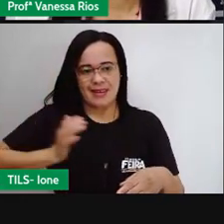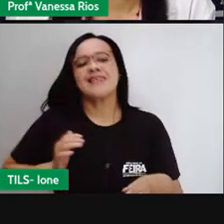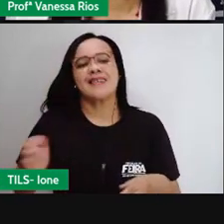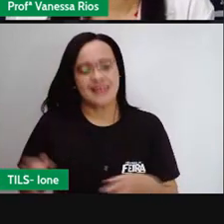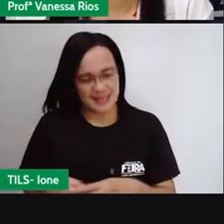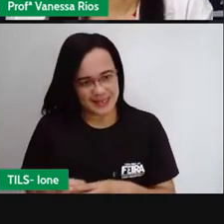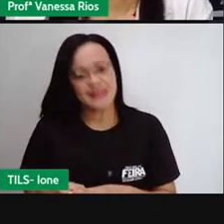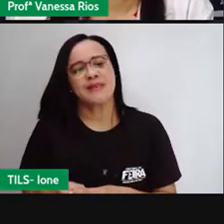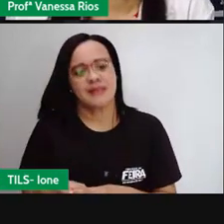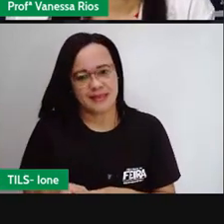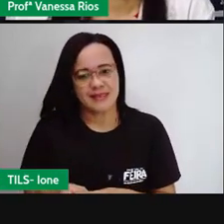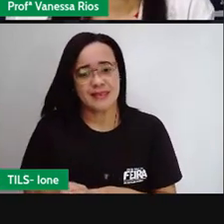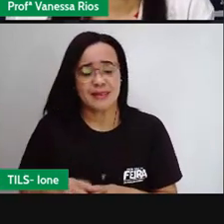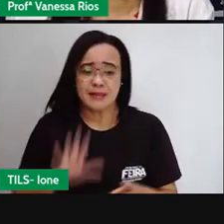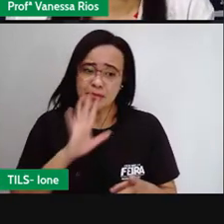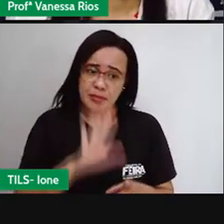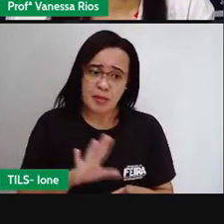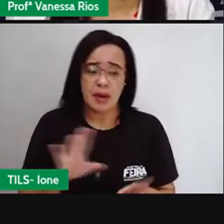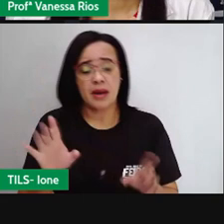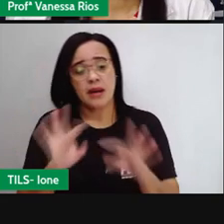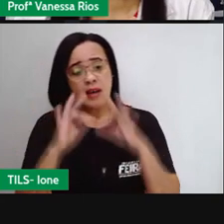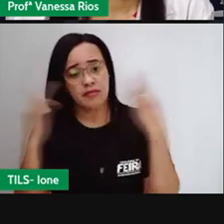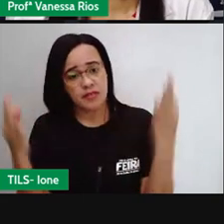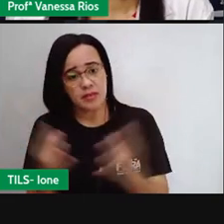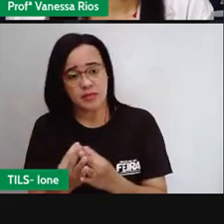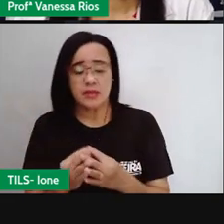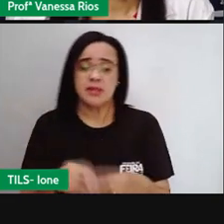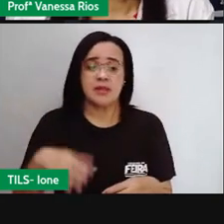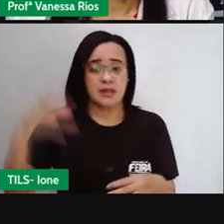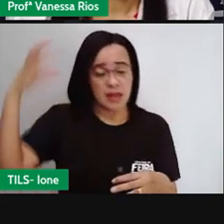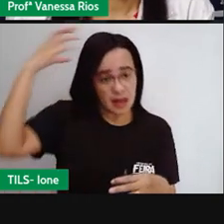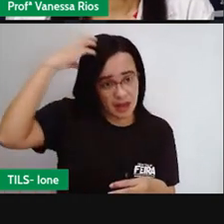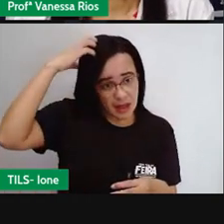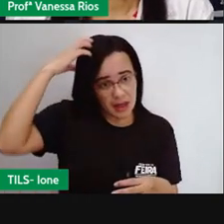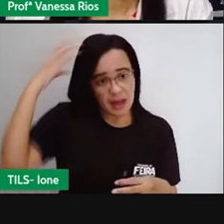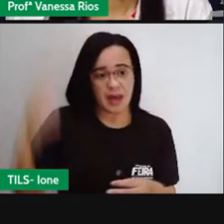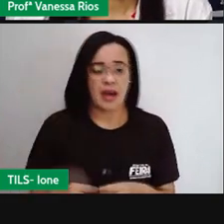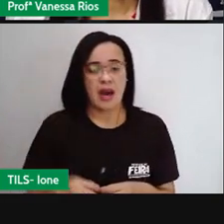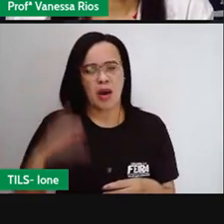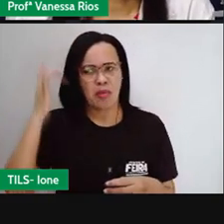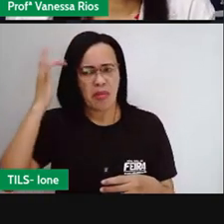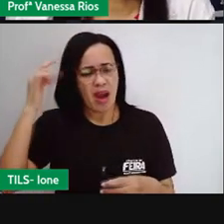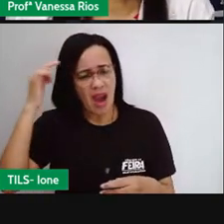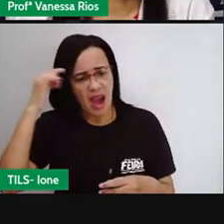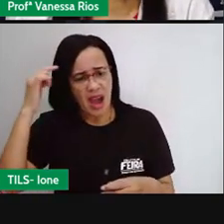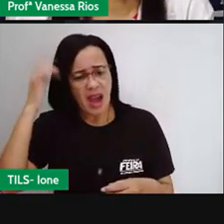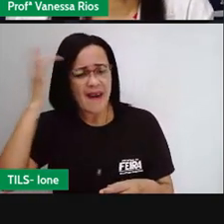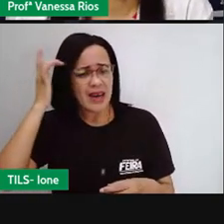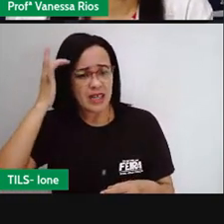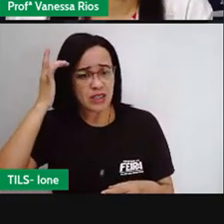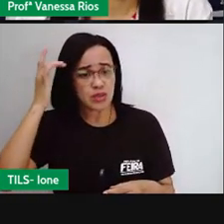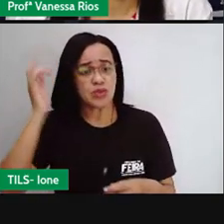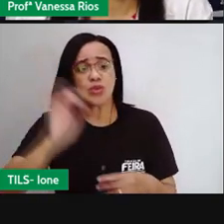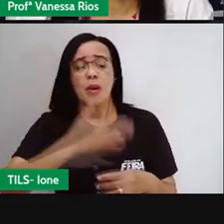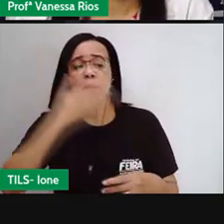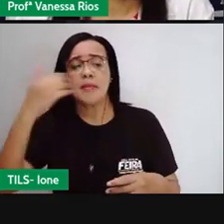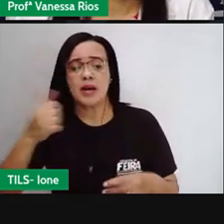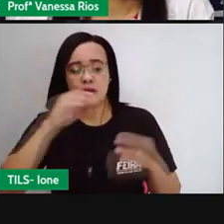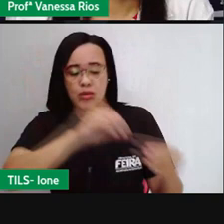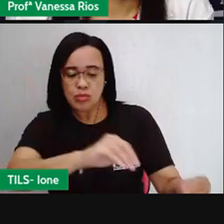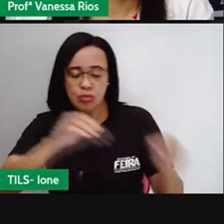família real se transferiu para o Rio de Janeiro. Mas Salvador continuou como o maior porto do Brasil até os anos de